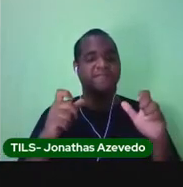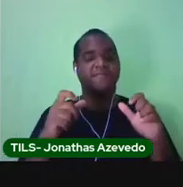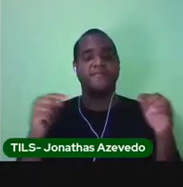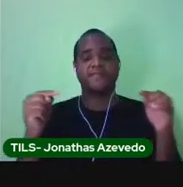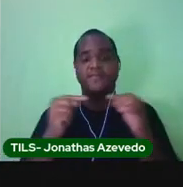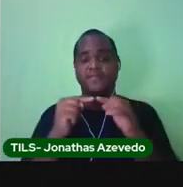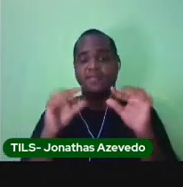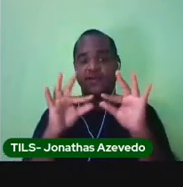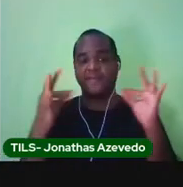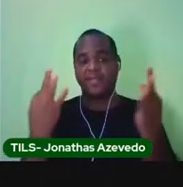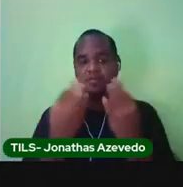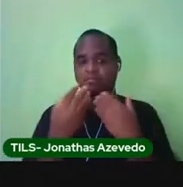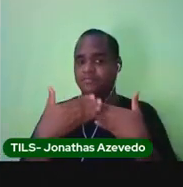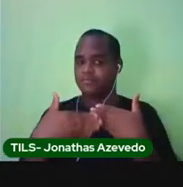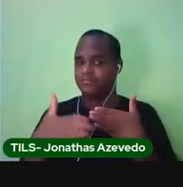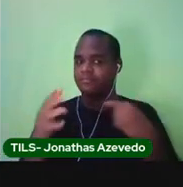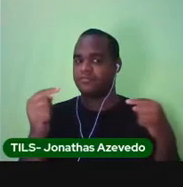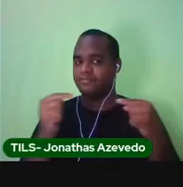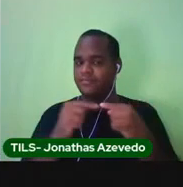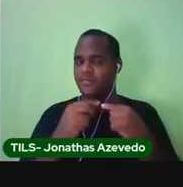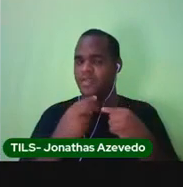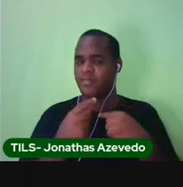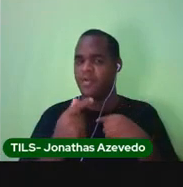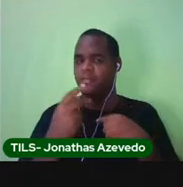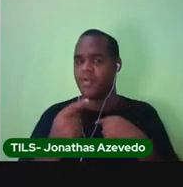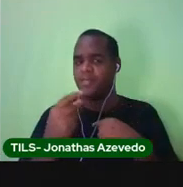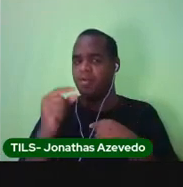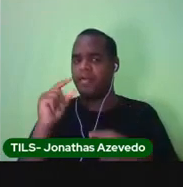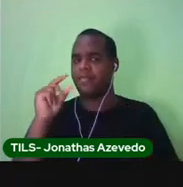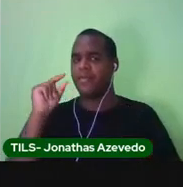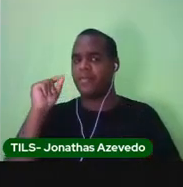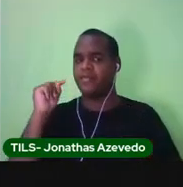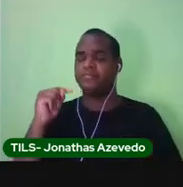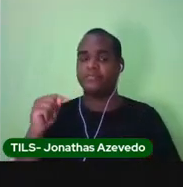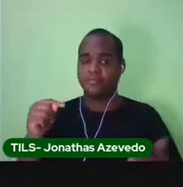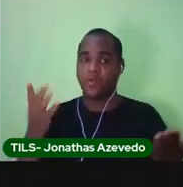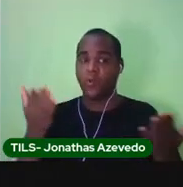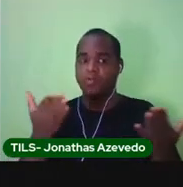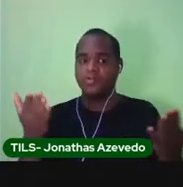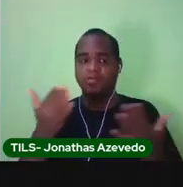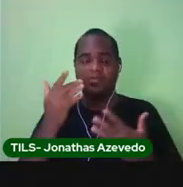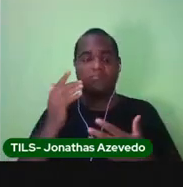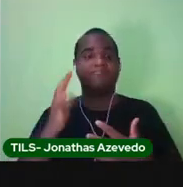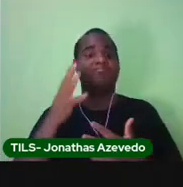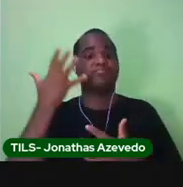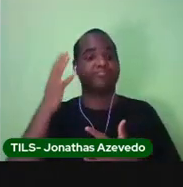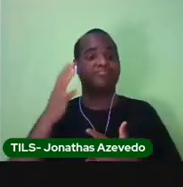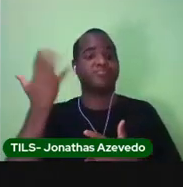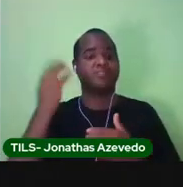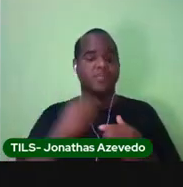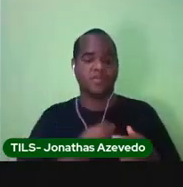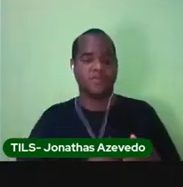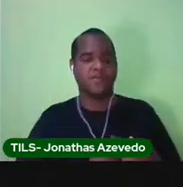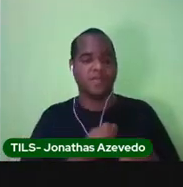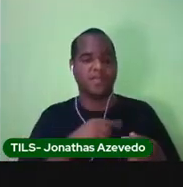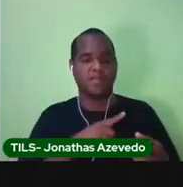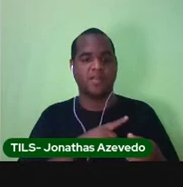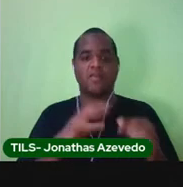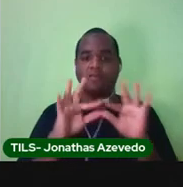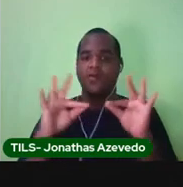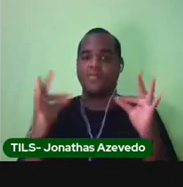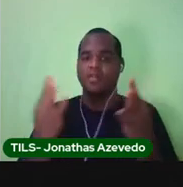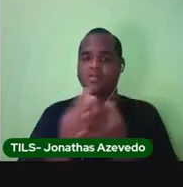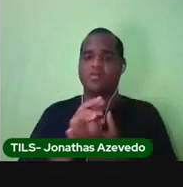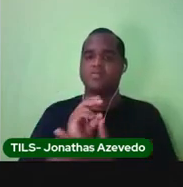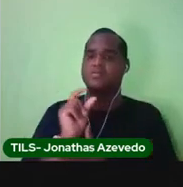das famílias tradicionais de muito tempo atrás. Mas, hoje em dia, ainda existem muitas famílias